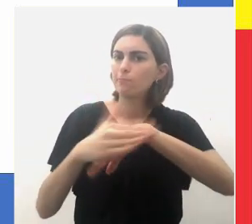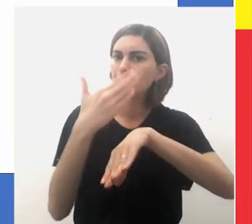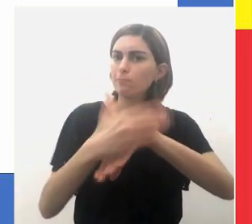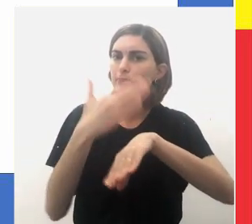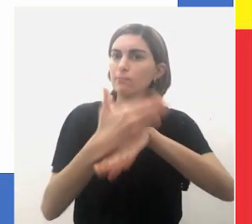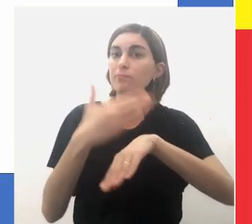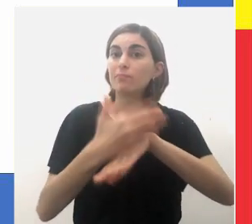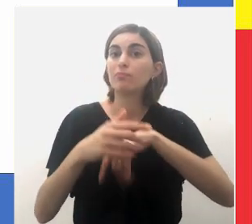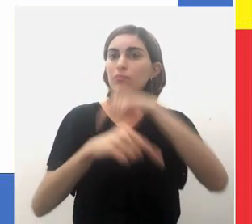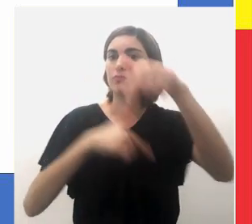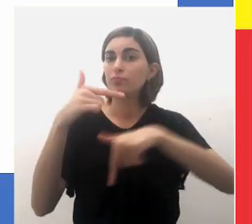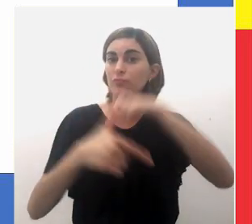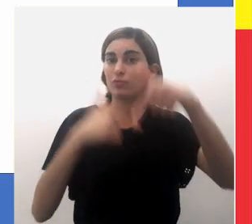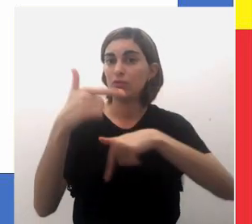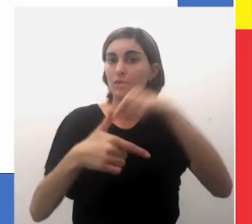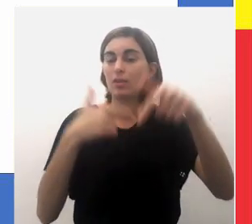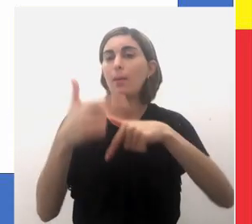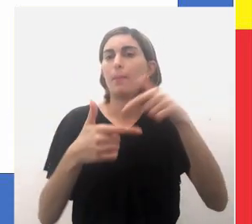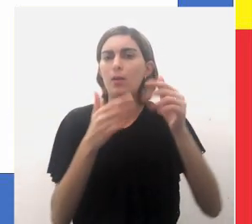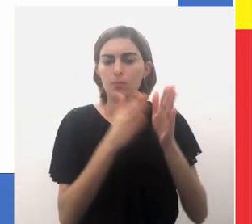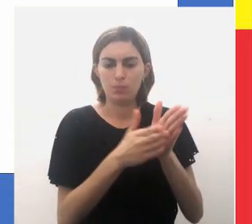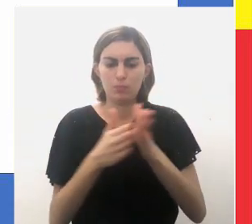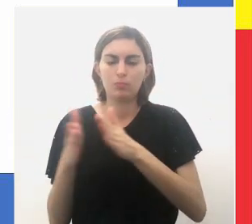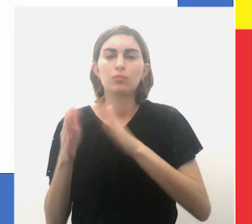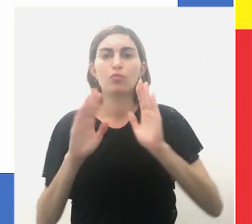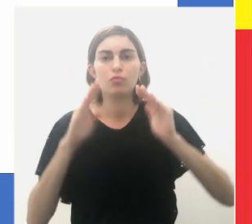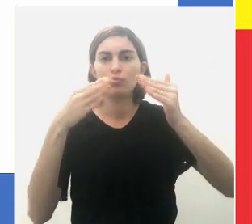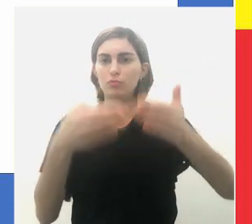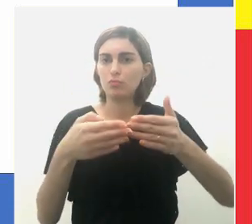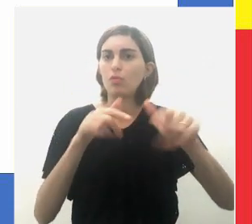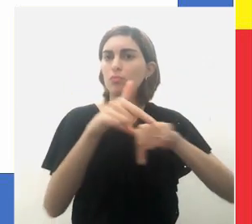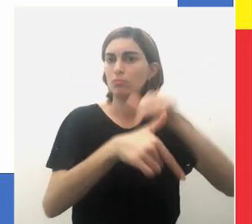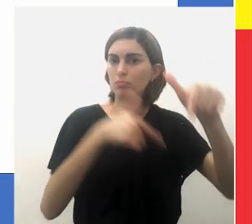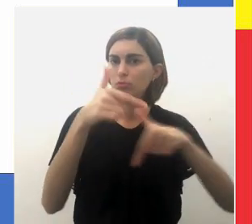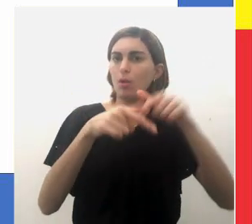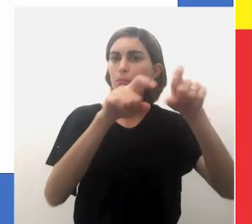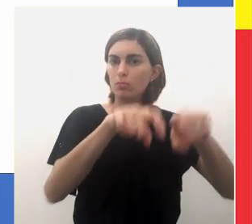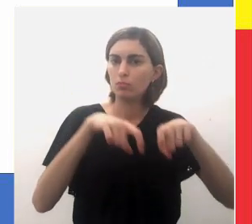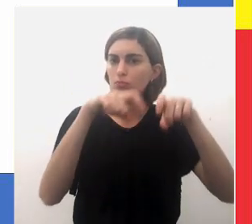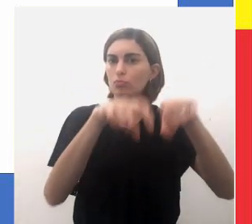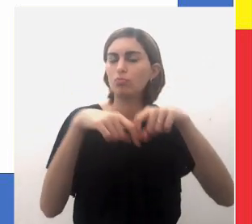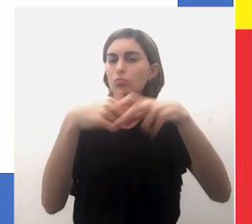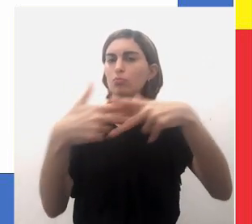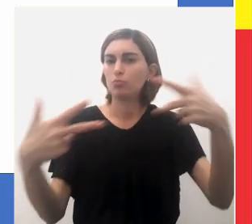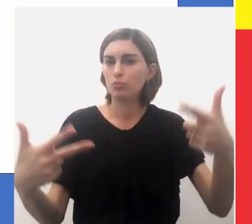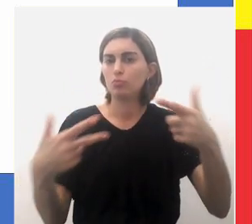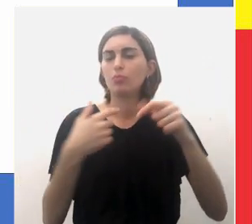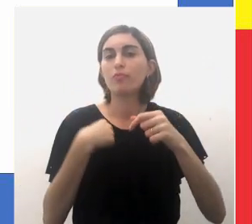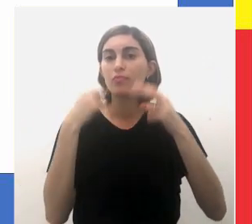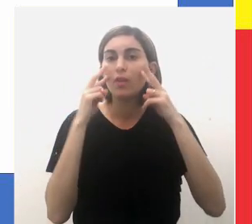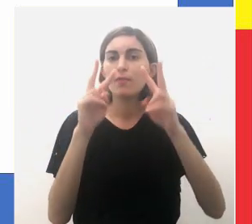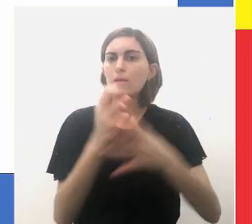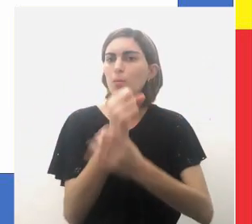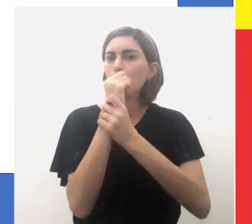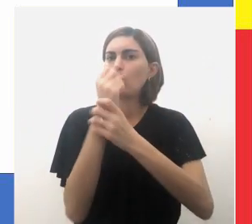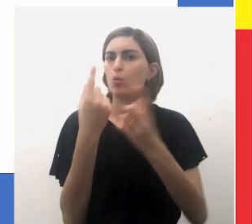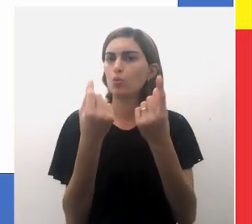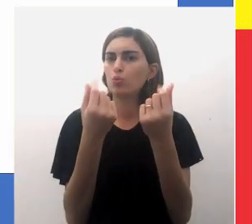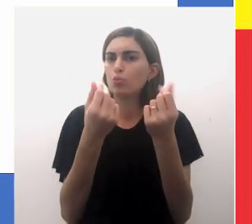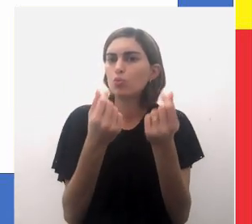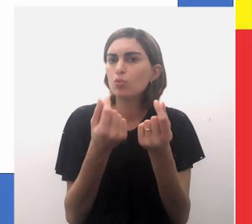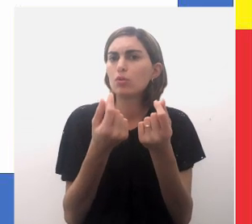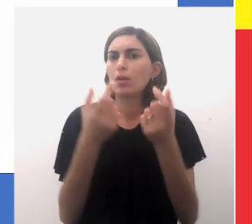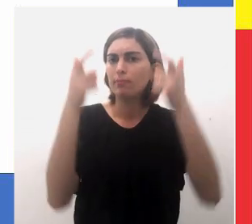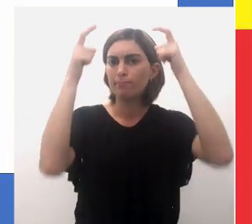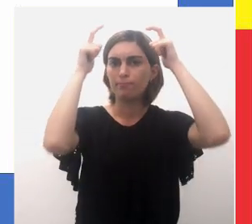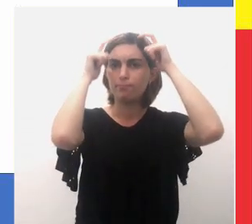pelo trabalho ordenado, direcionado para as atividades coloniais, visando garantir o lucro